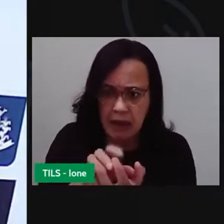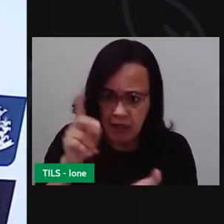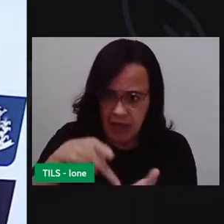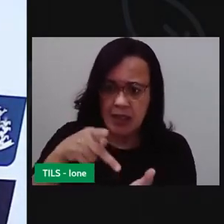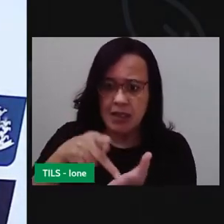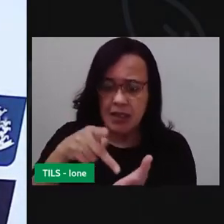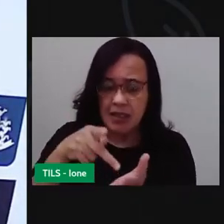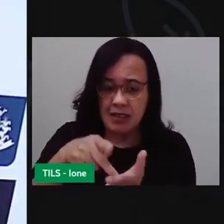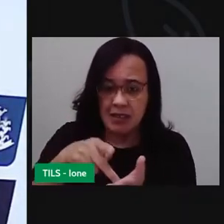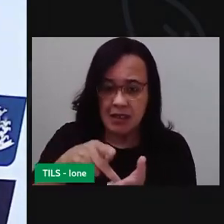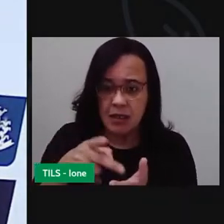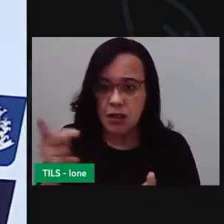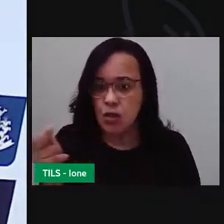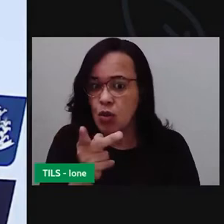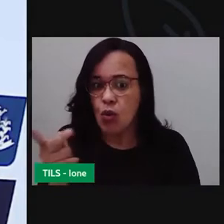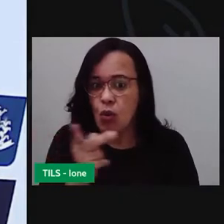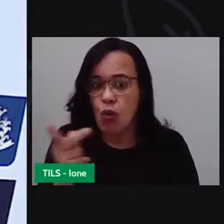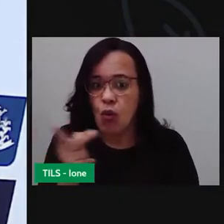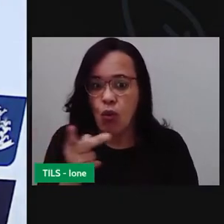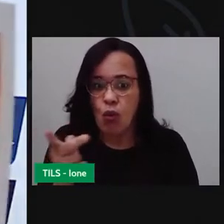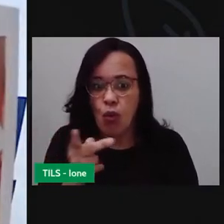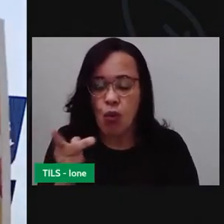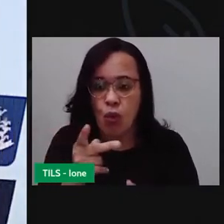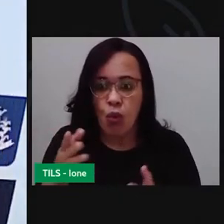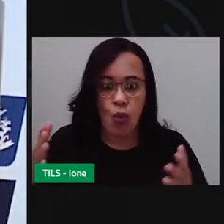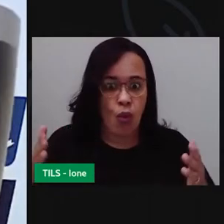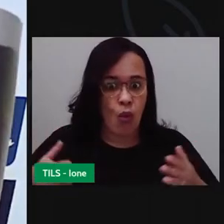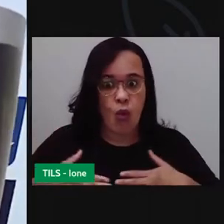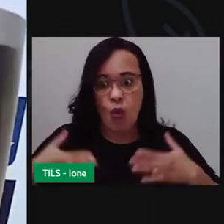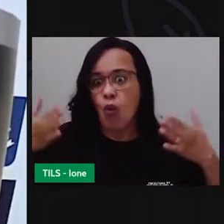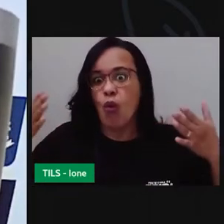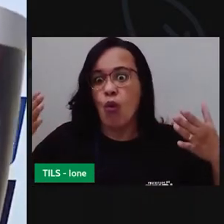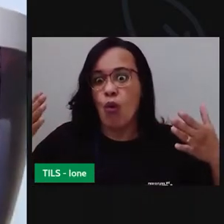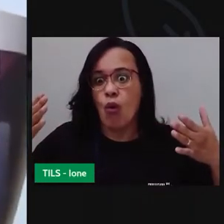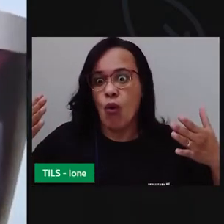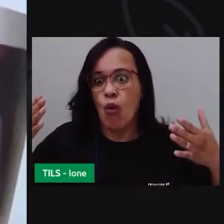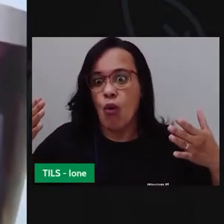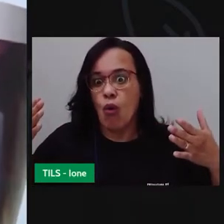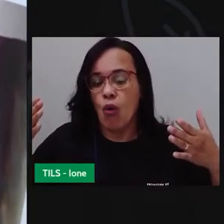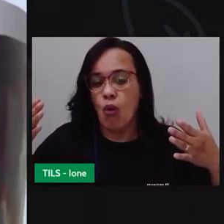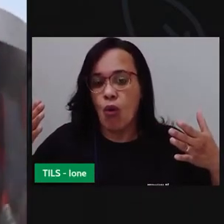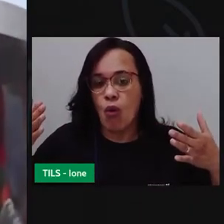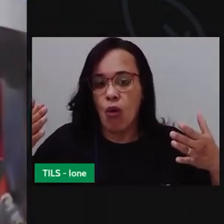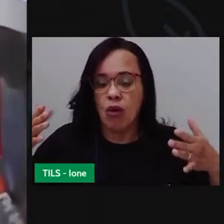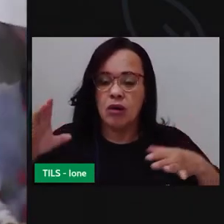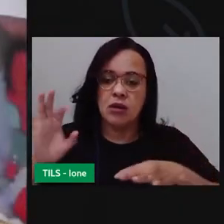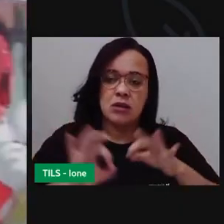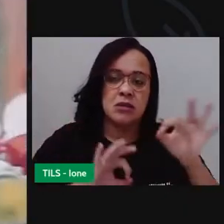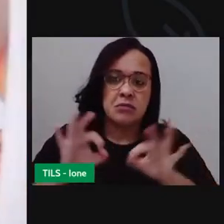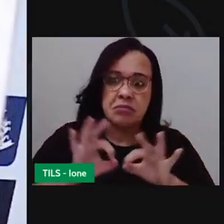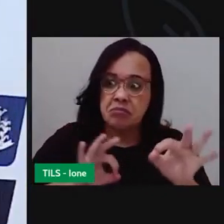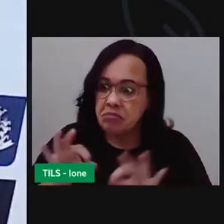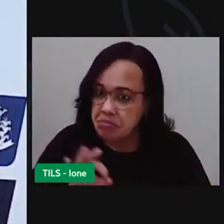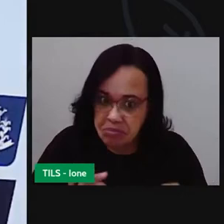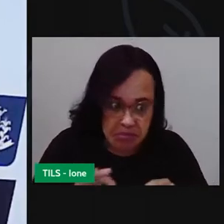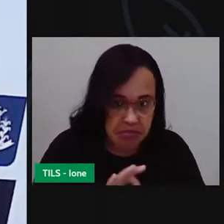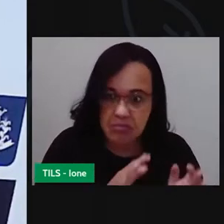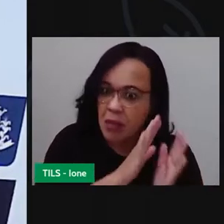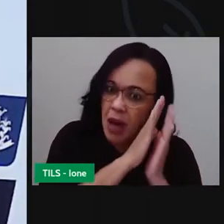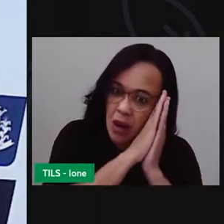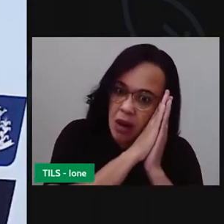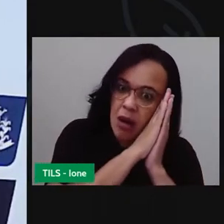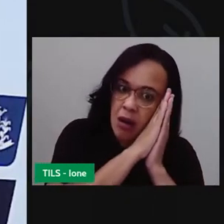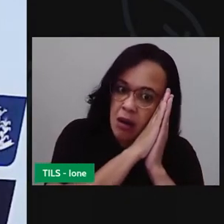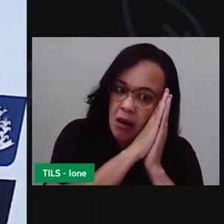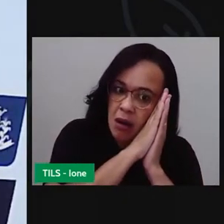E os dois estão plantos ali, um do lado do outro, se preparando para dormir. E alguém